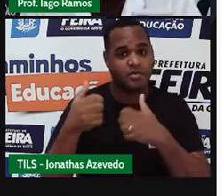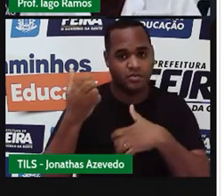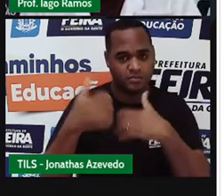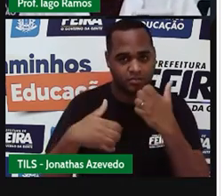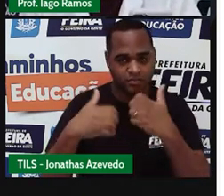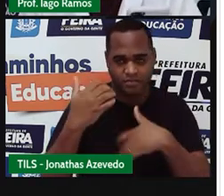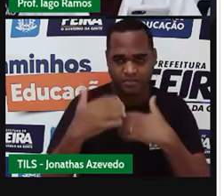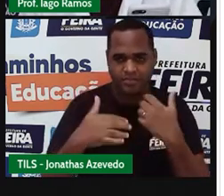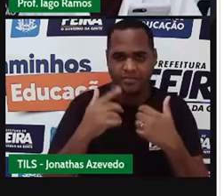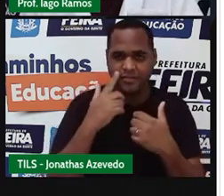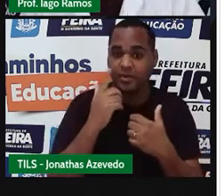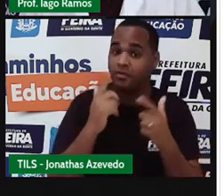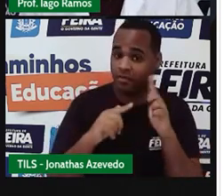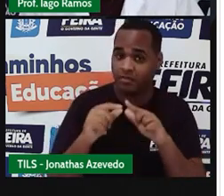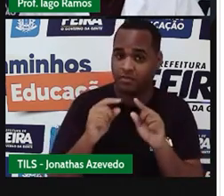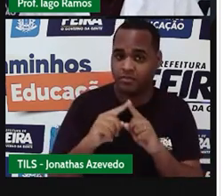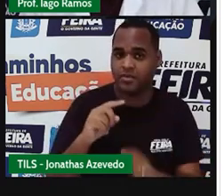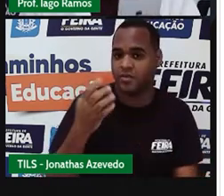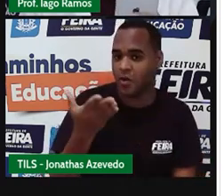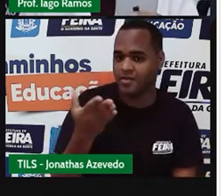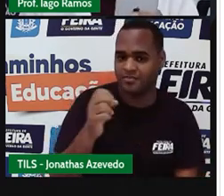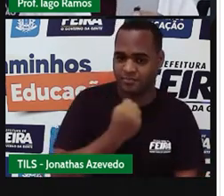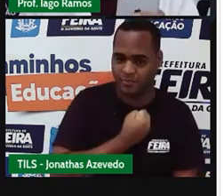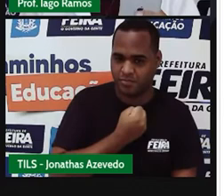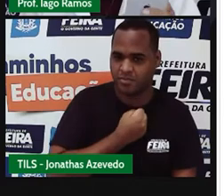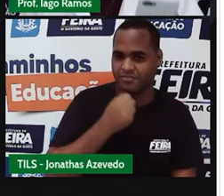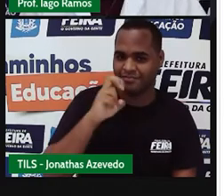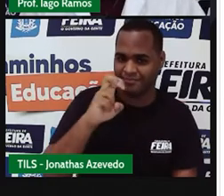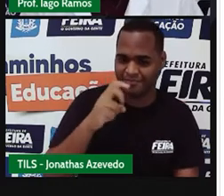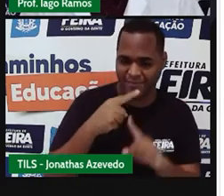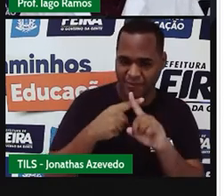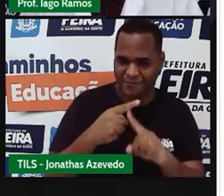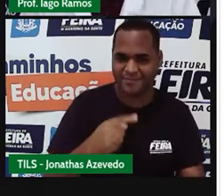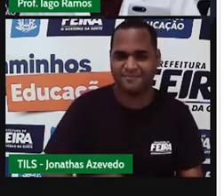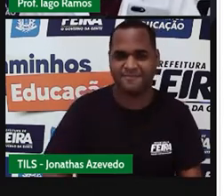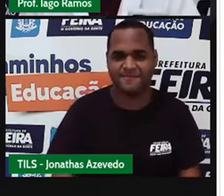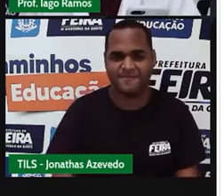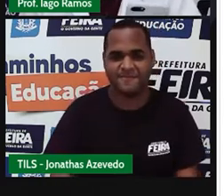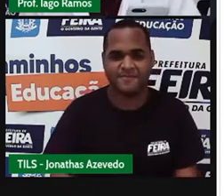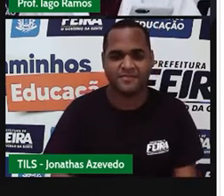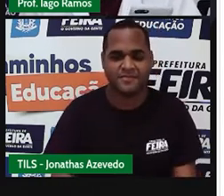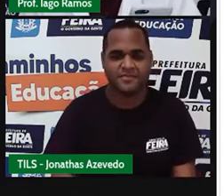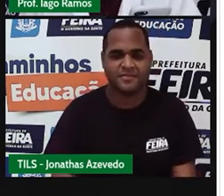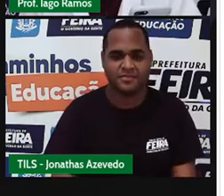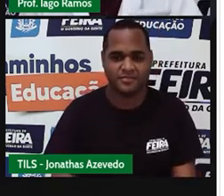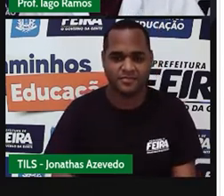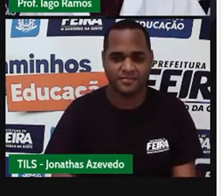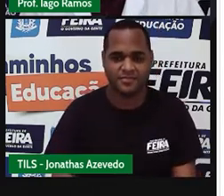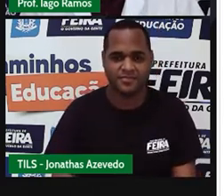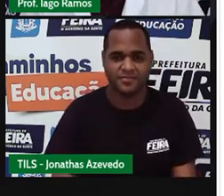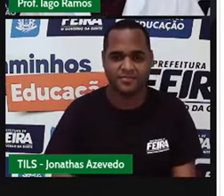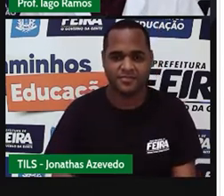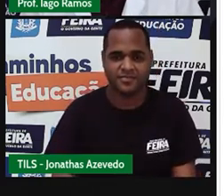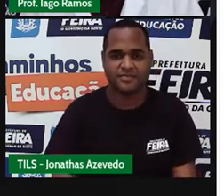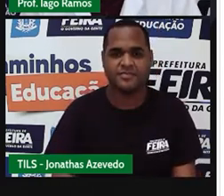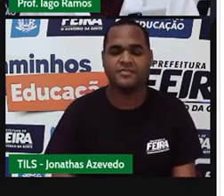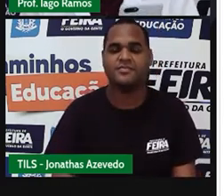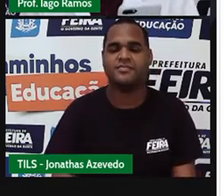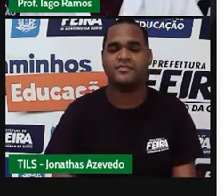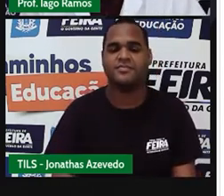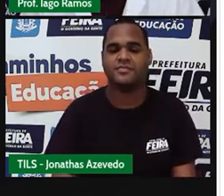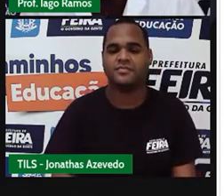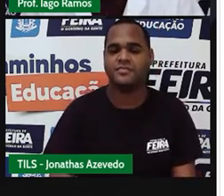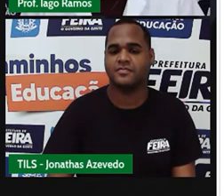5 agora, 142.857, vezes o número 5, dá